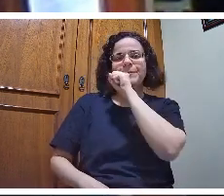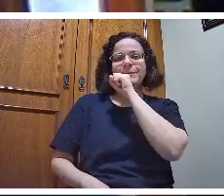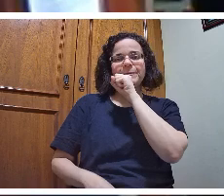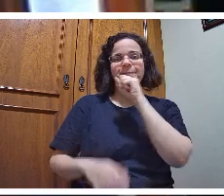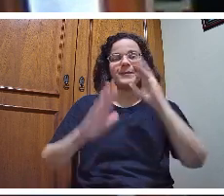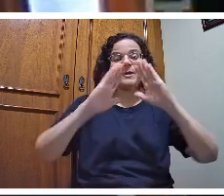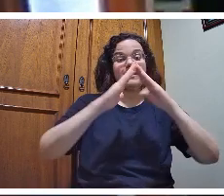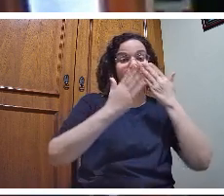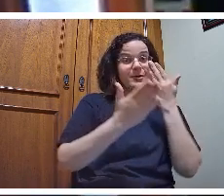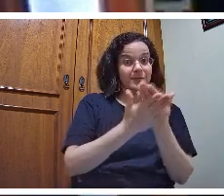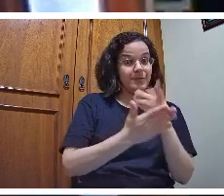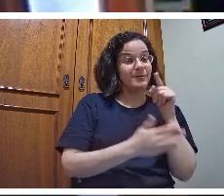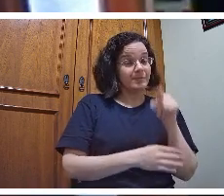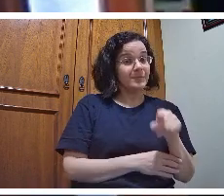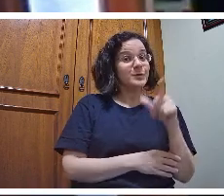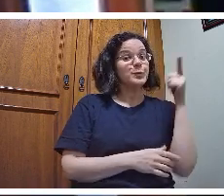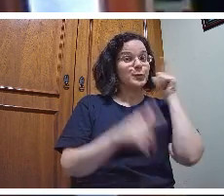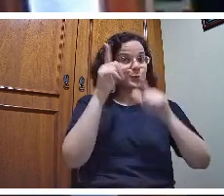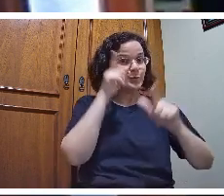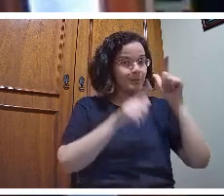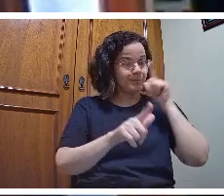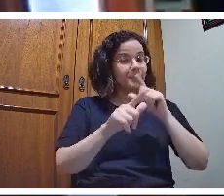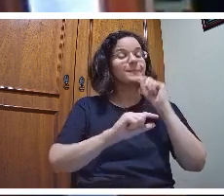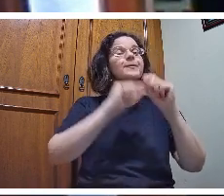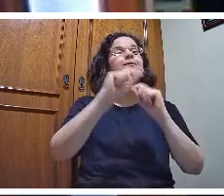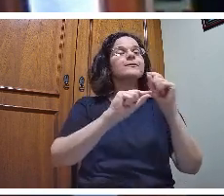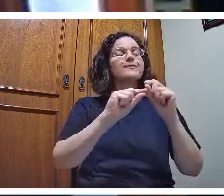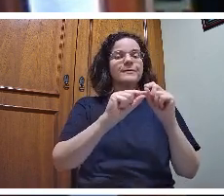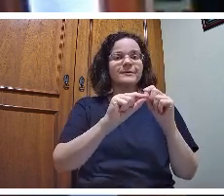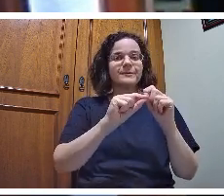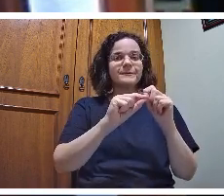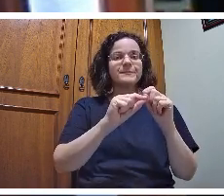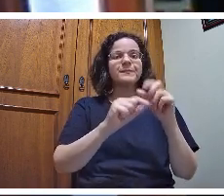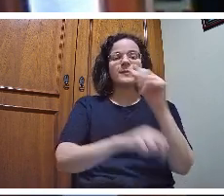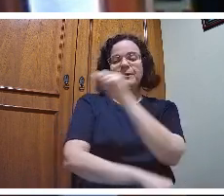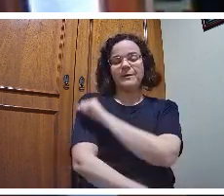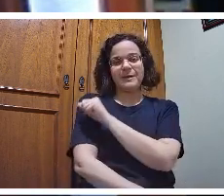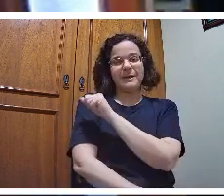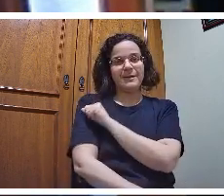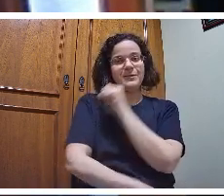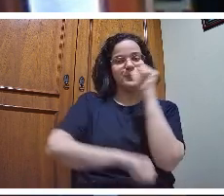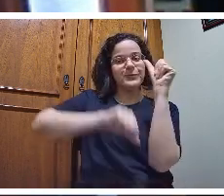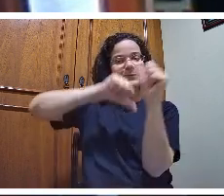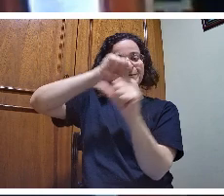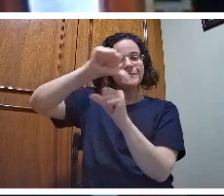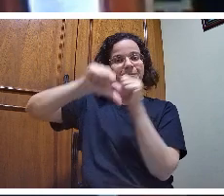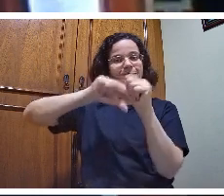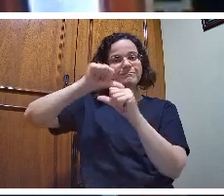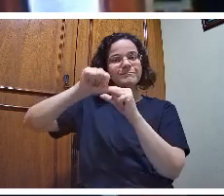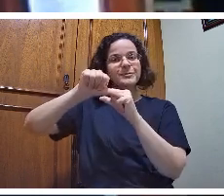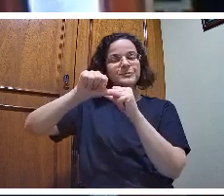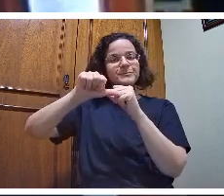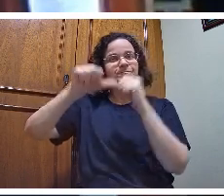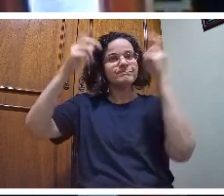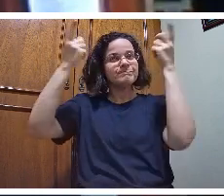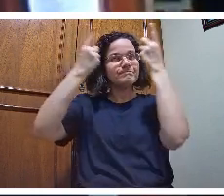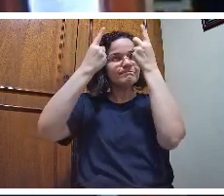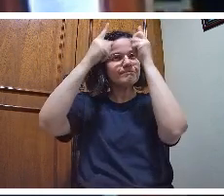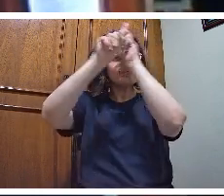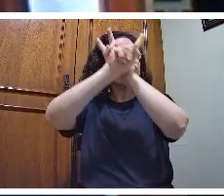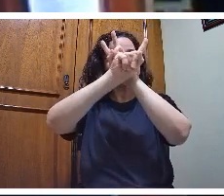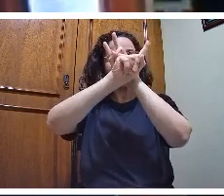o aluno mude a maneira de pensar de ser na sua concepção